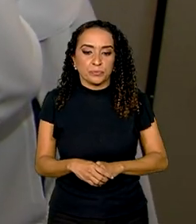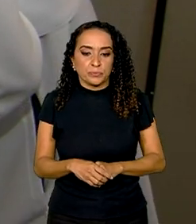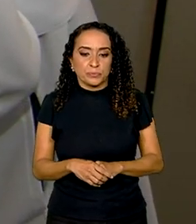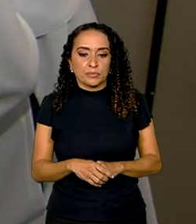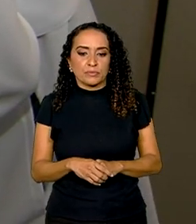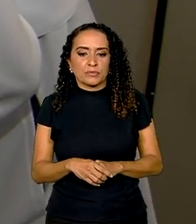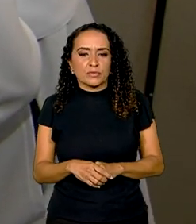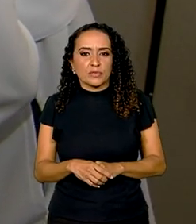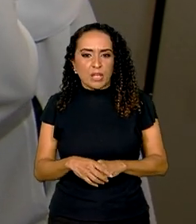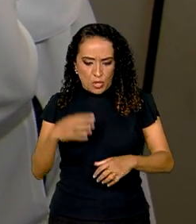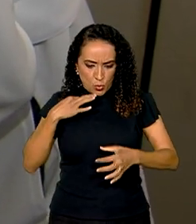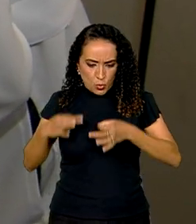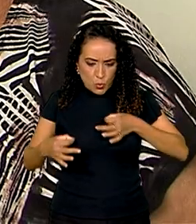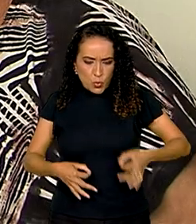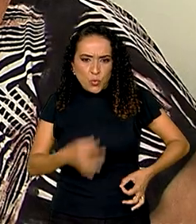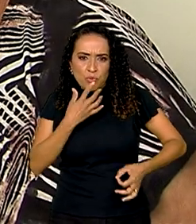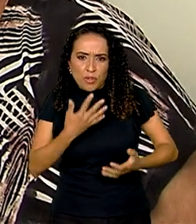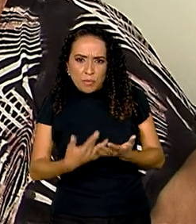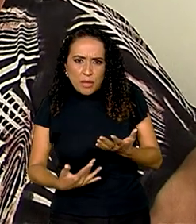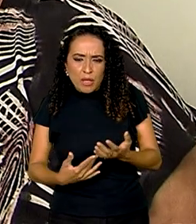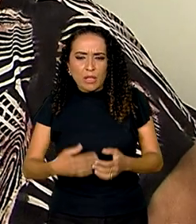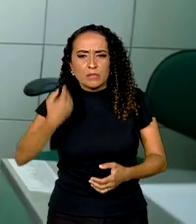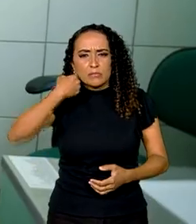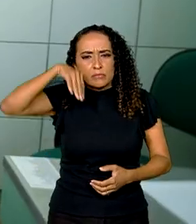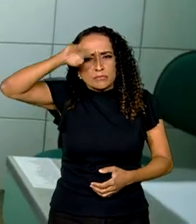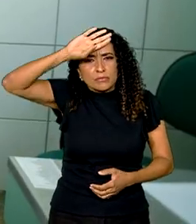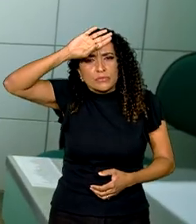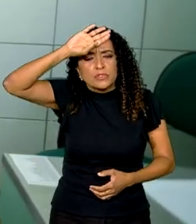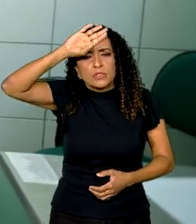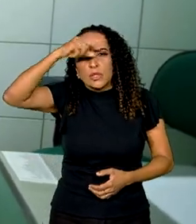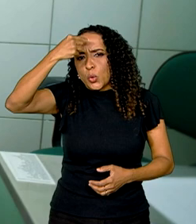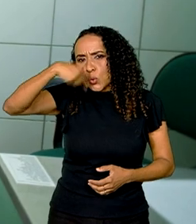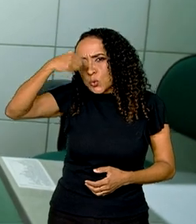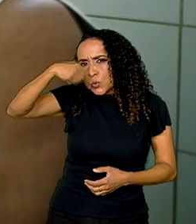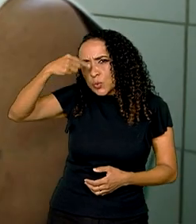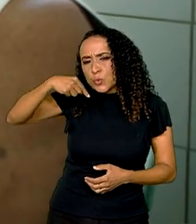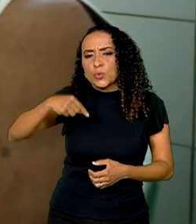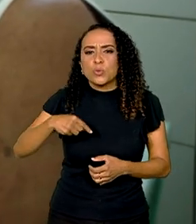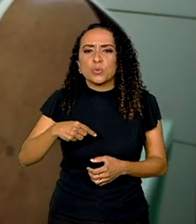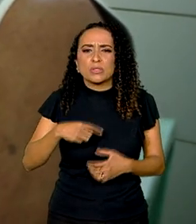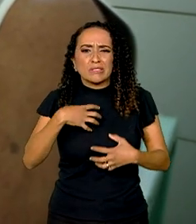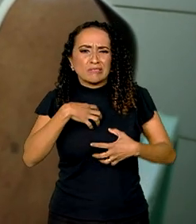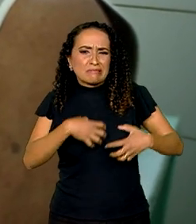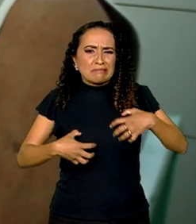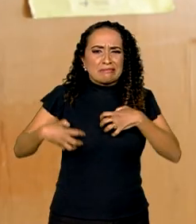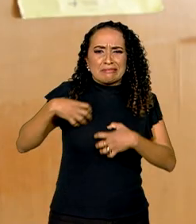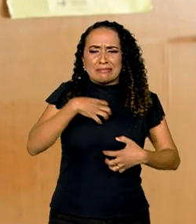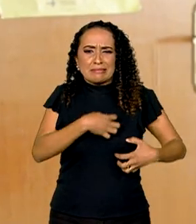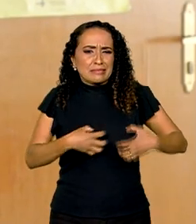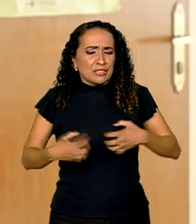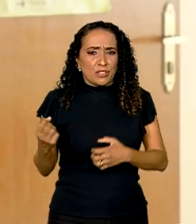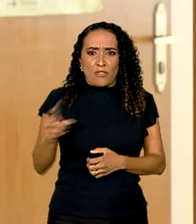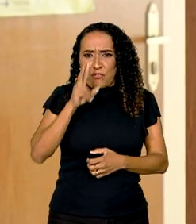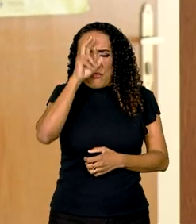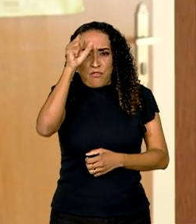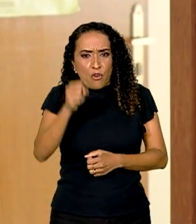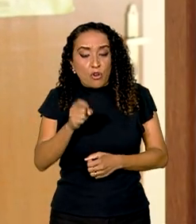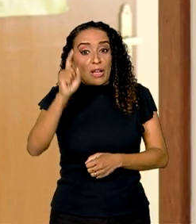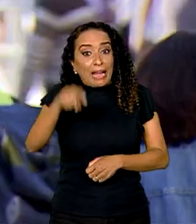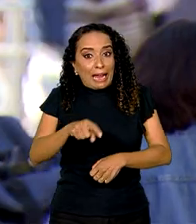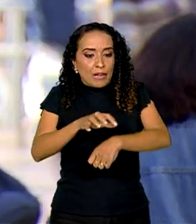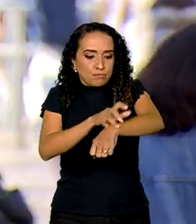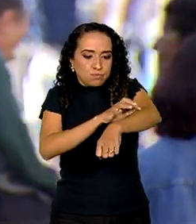Manchas vermelhas no corpo, febre alta, nariz escorrendo, mal-estar intenso. Estamos falando do